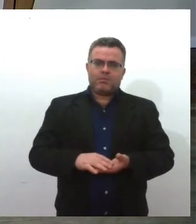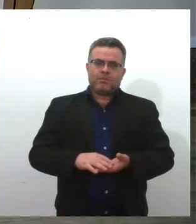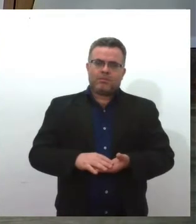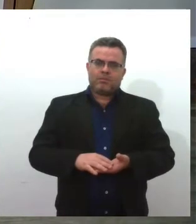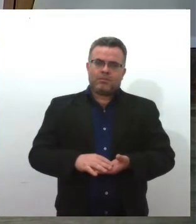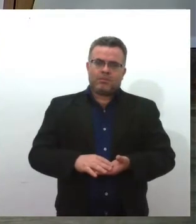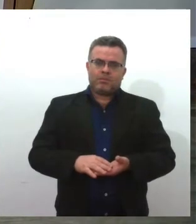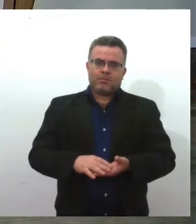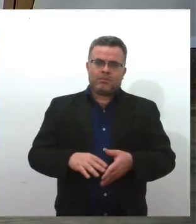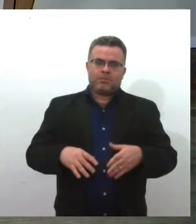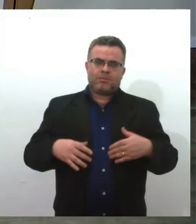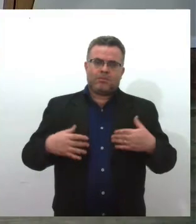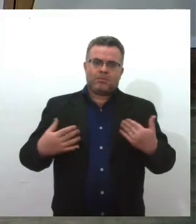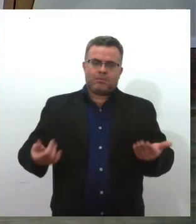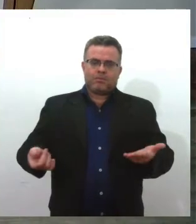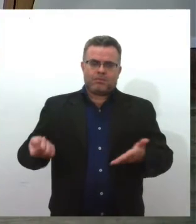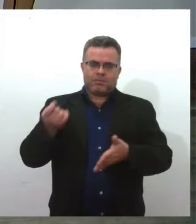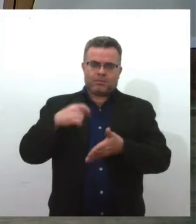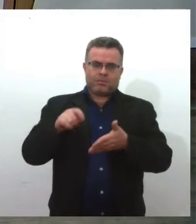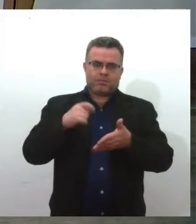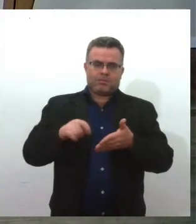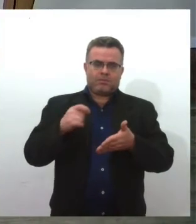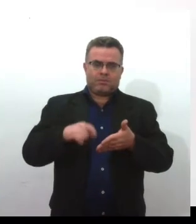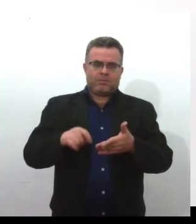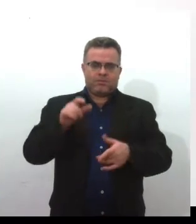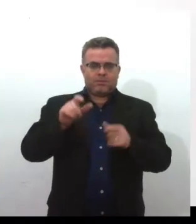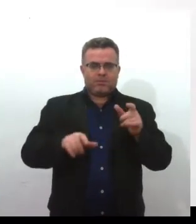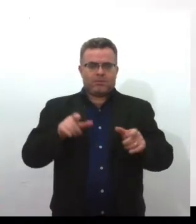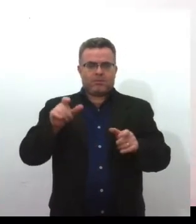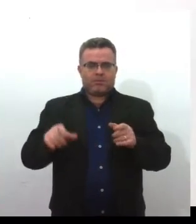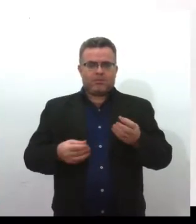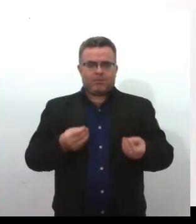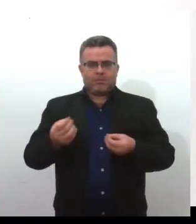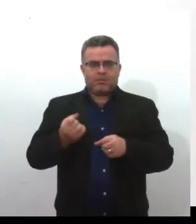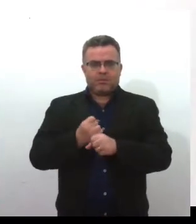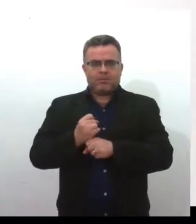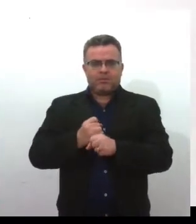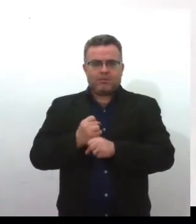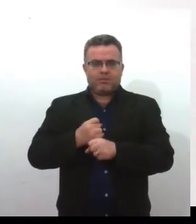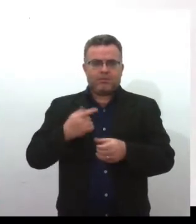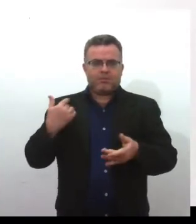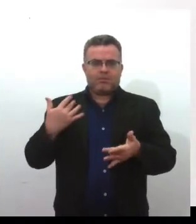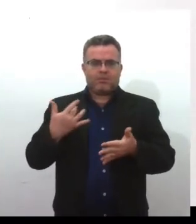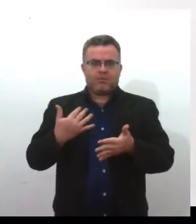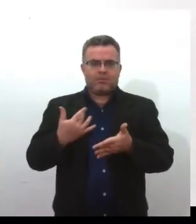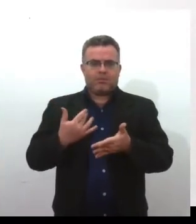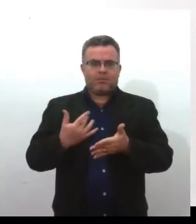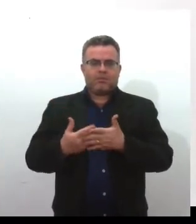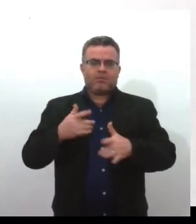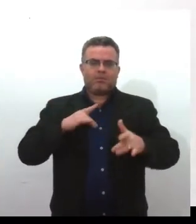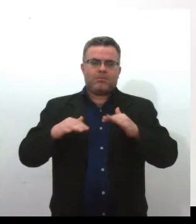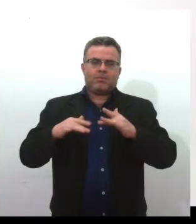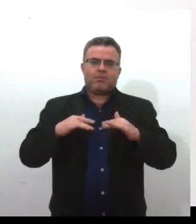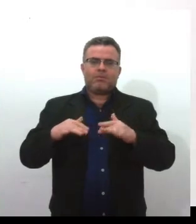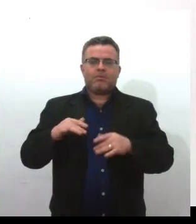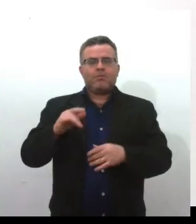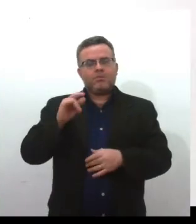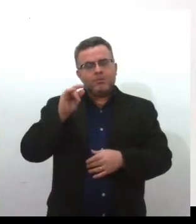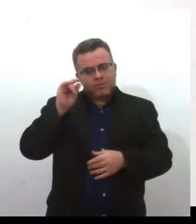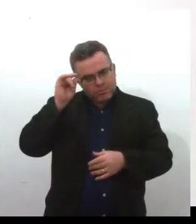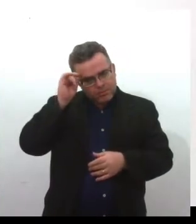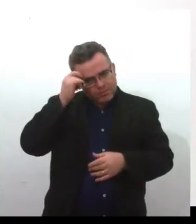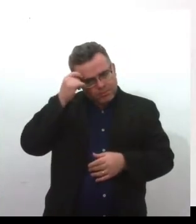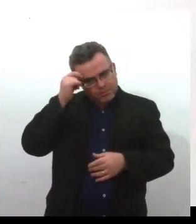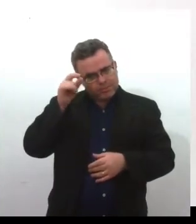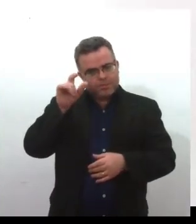Eu escrevo pequenos textos sobre a Antonieta de Barros de longa data, porque eu sou militante do movimento negro, e Antonieta de Barros e Cruz